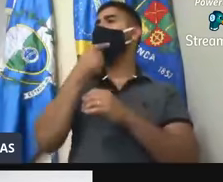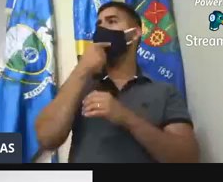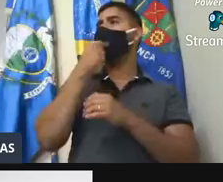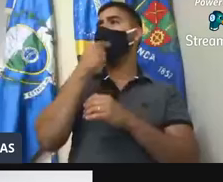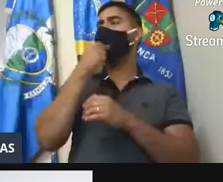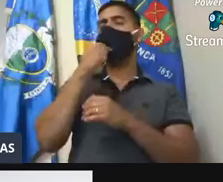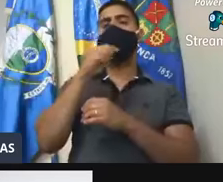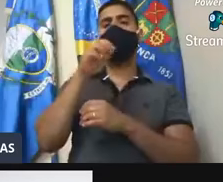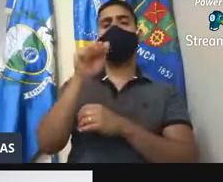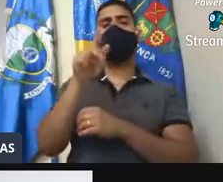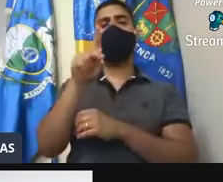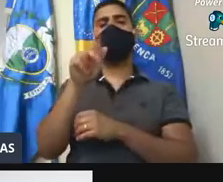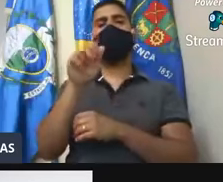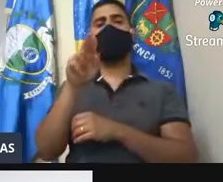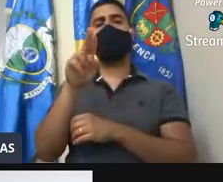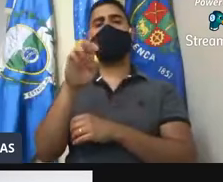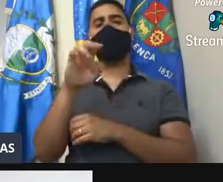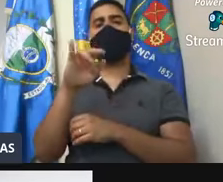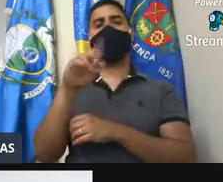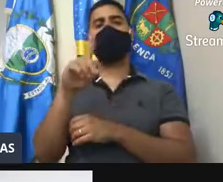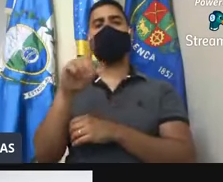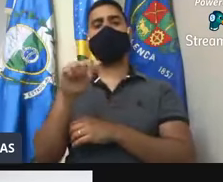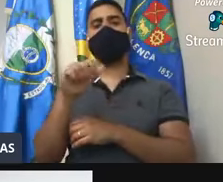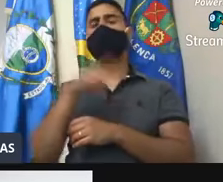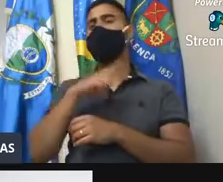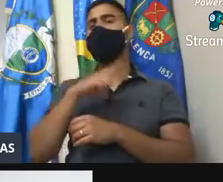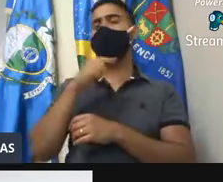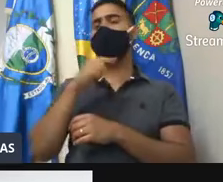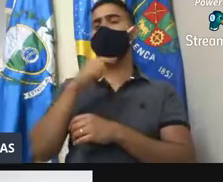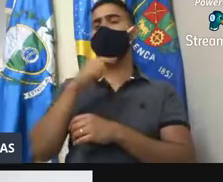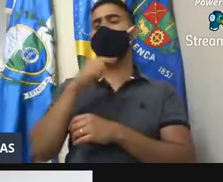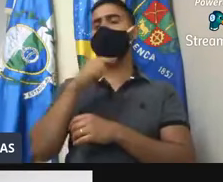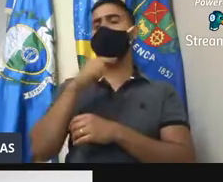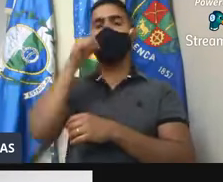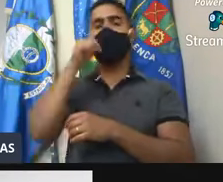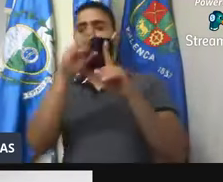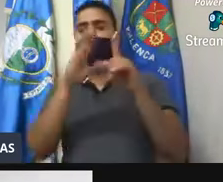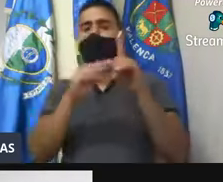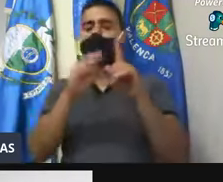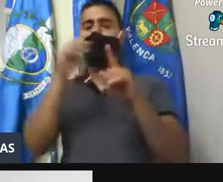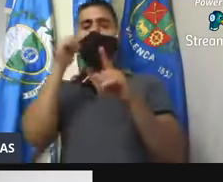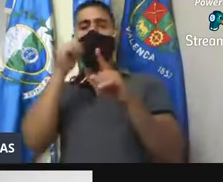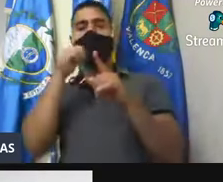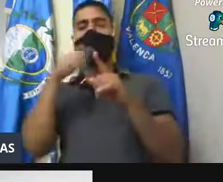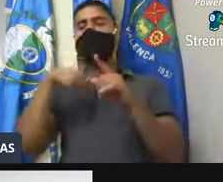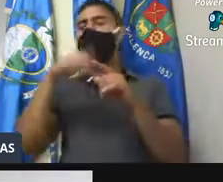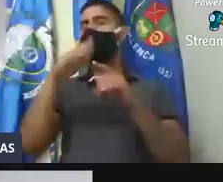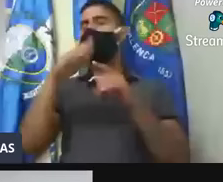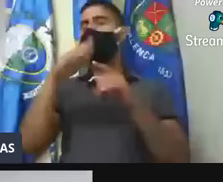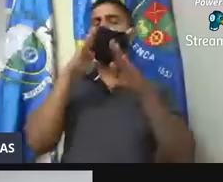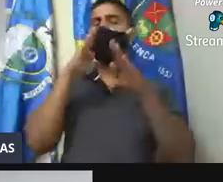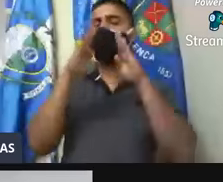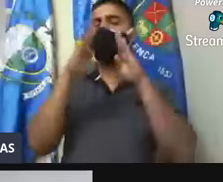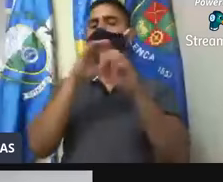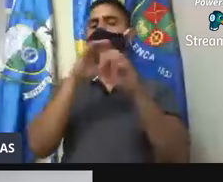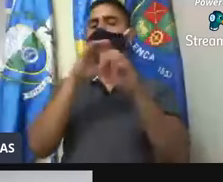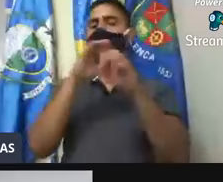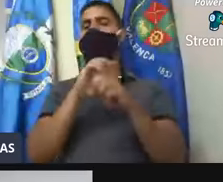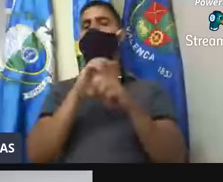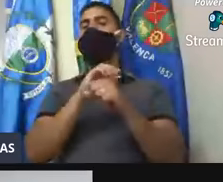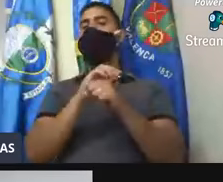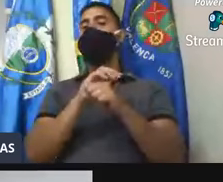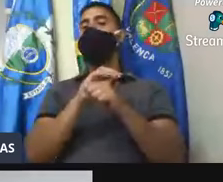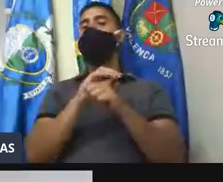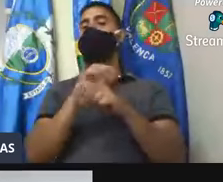morador da Aparecida, que estava seduzindo menores, mulheres, pelas redes sociais, sobretudo pelo Instagram,